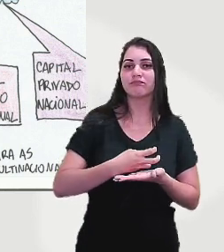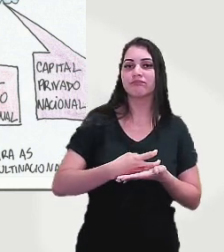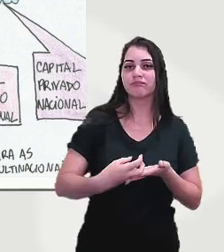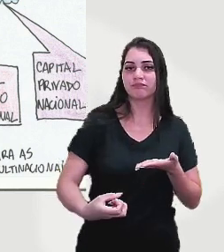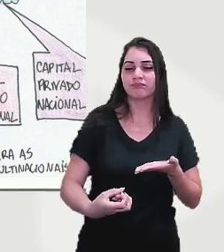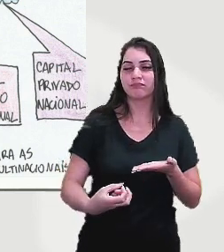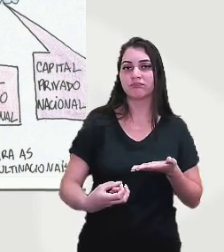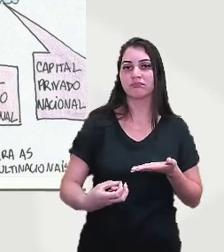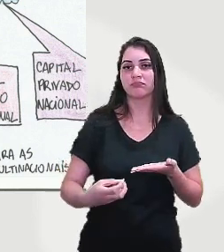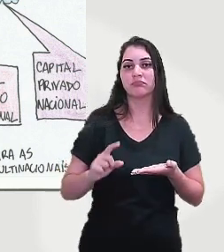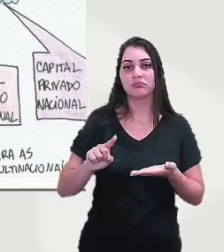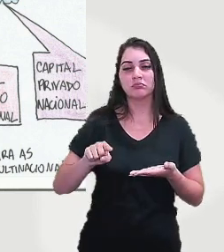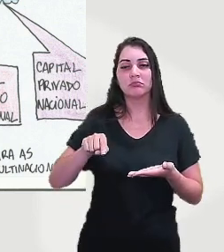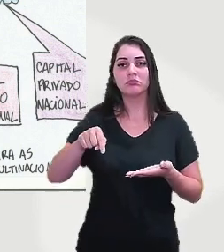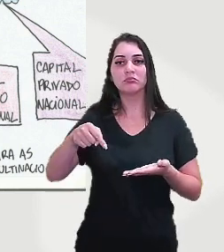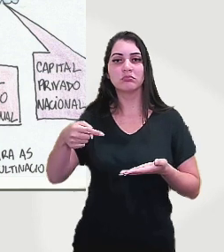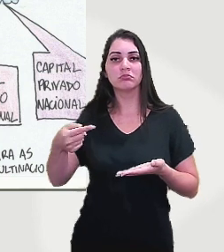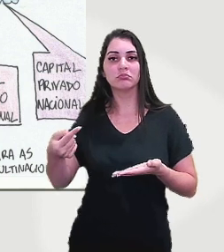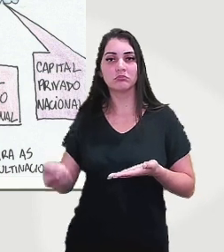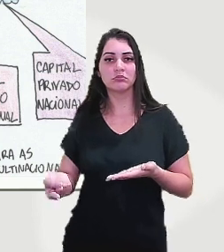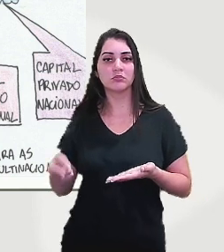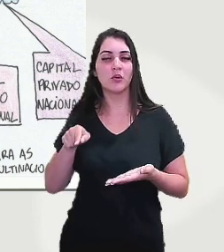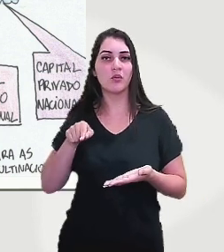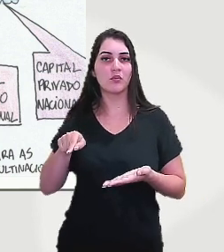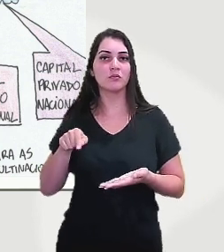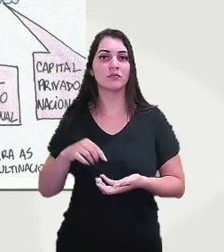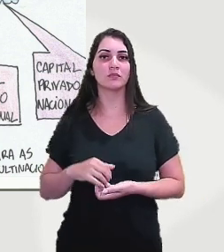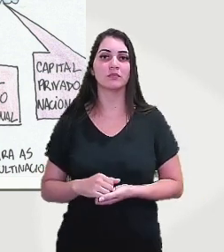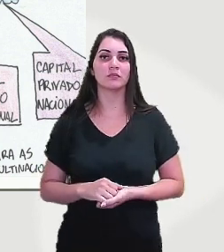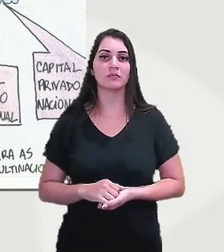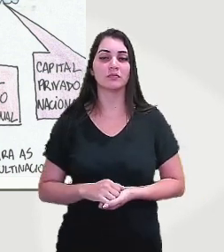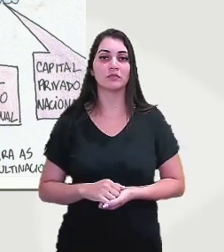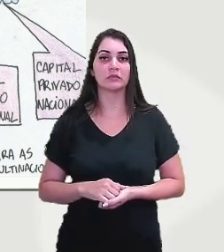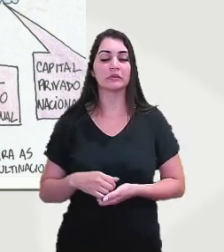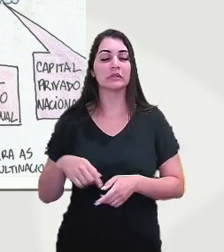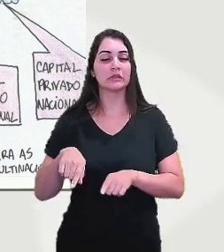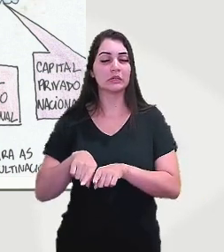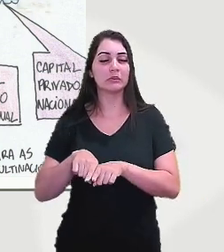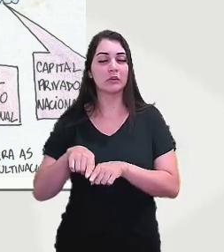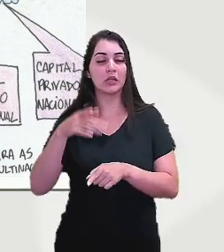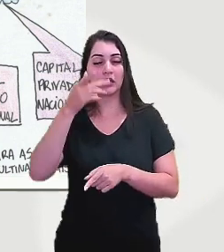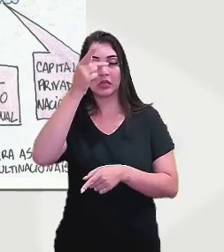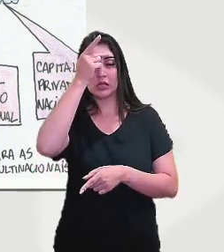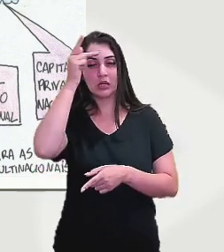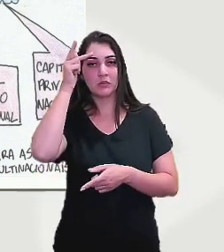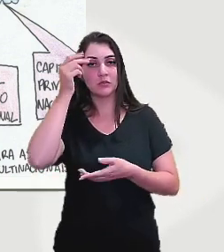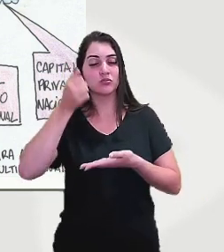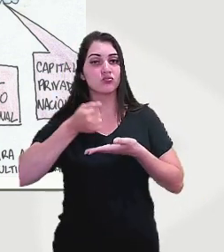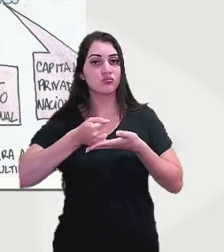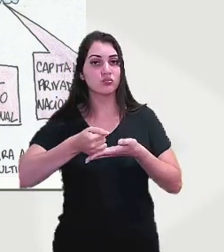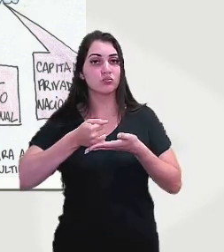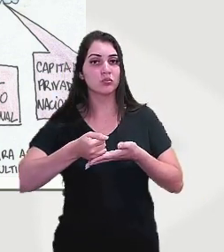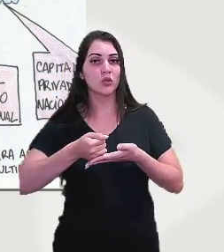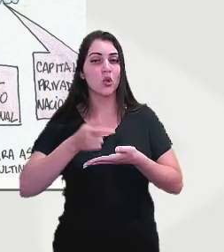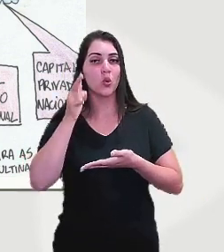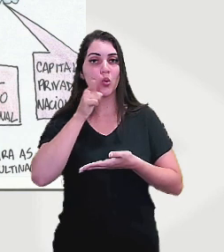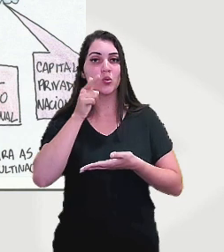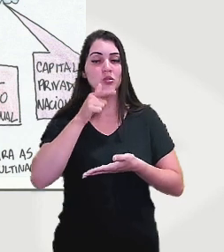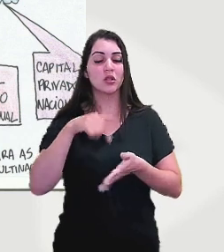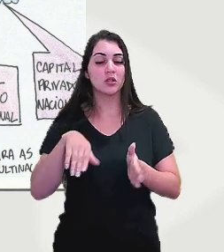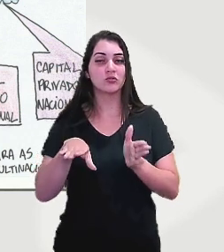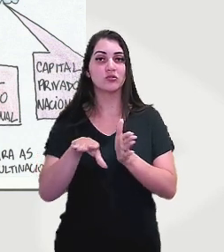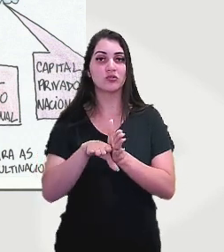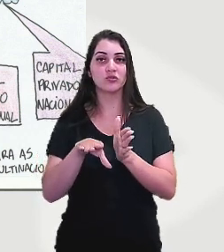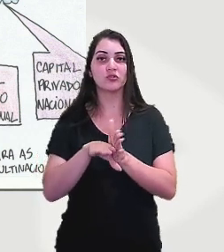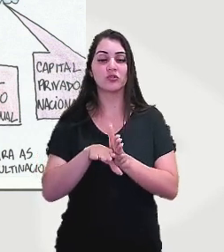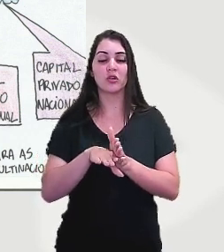seguida os seus apoiadores conseguem chegar ao poder, então, o Juscelino